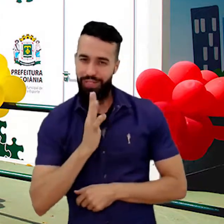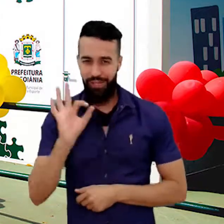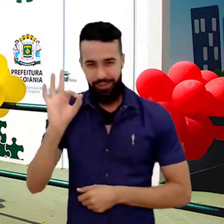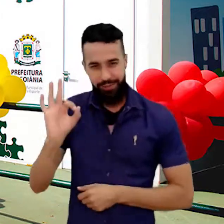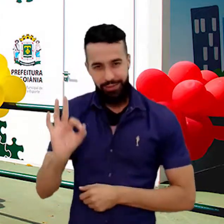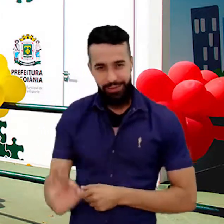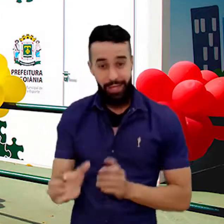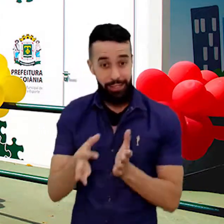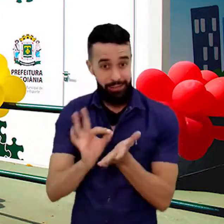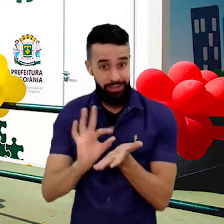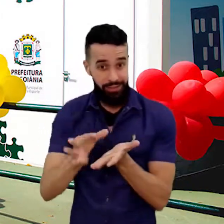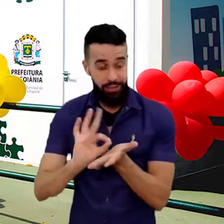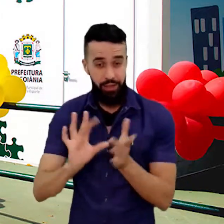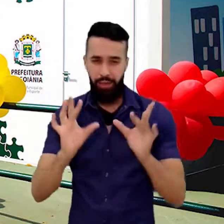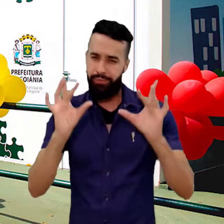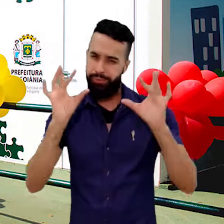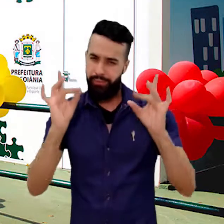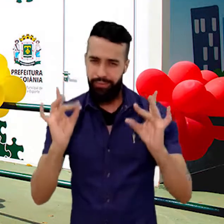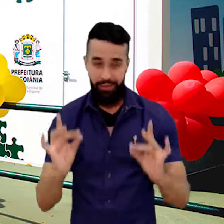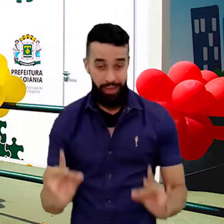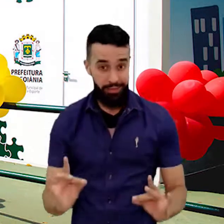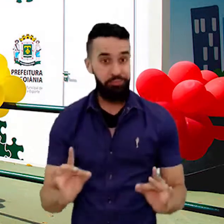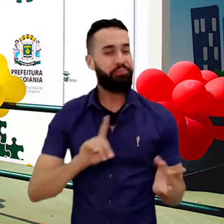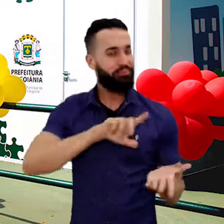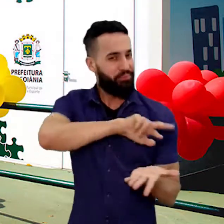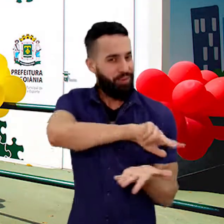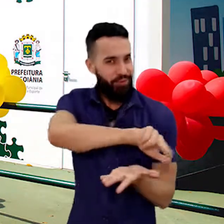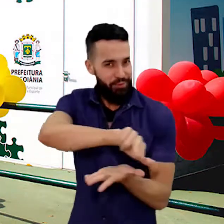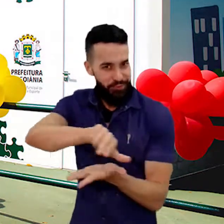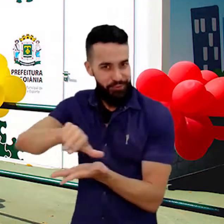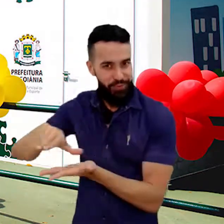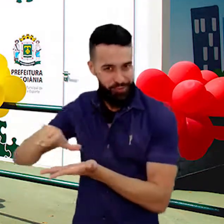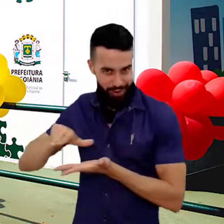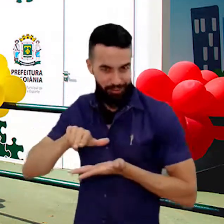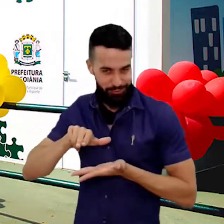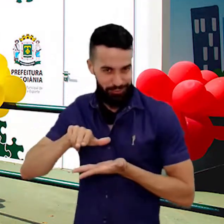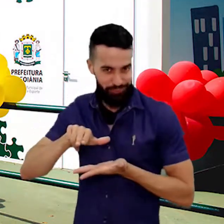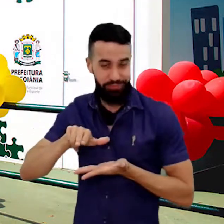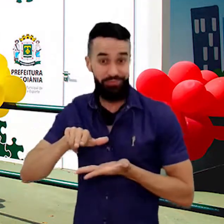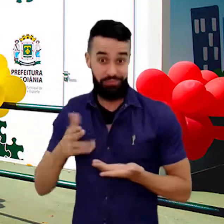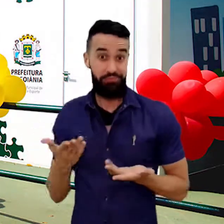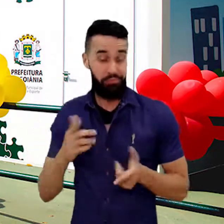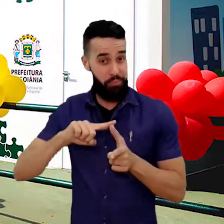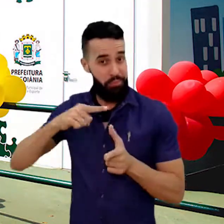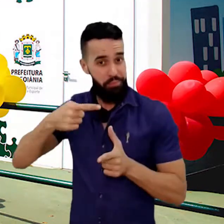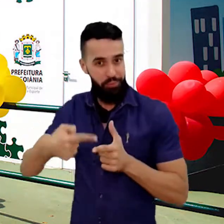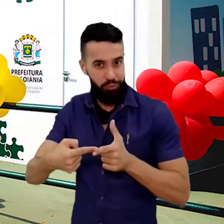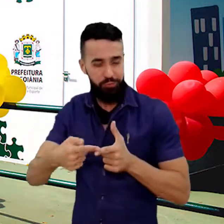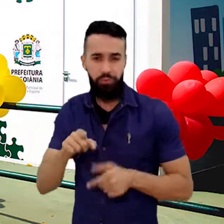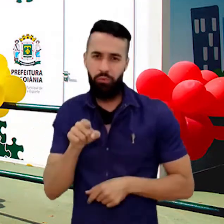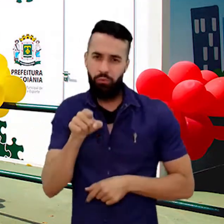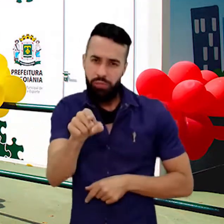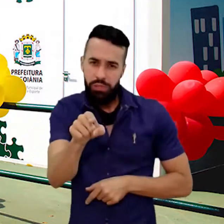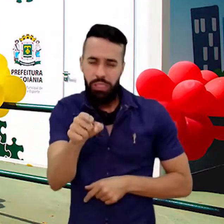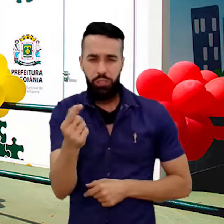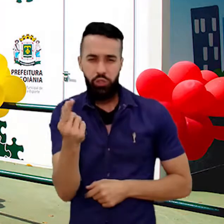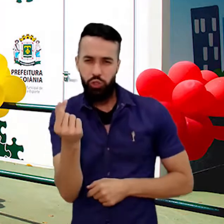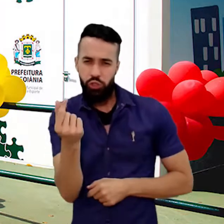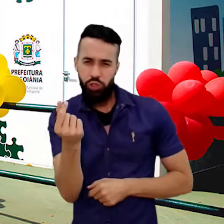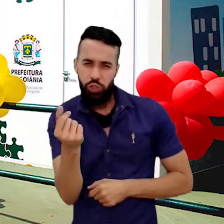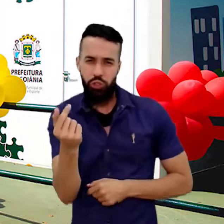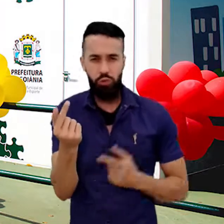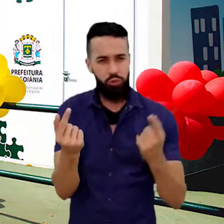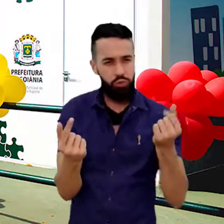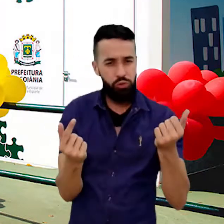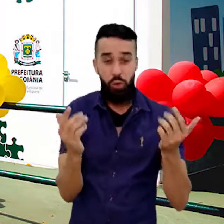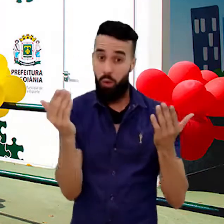e suas características, relacionando seus valores com os valores das moedas. Por fim, irá comparar